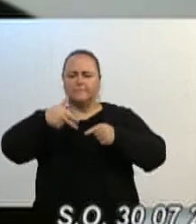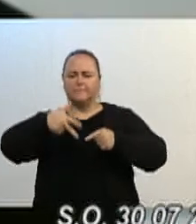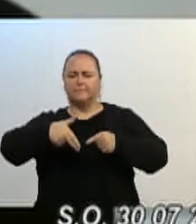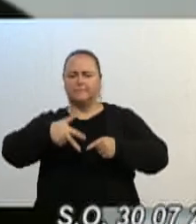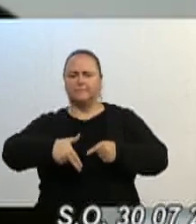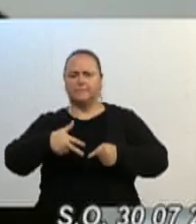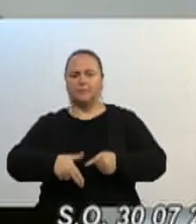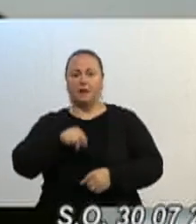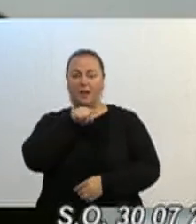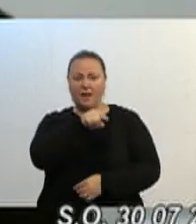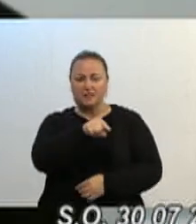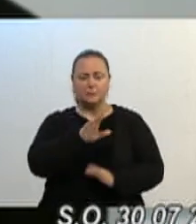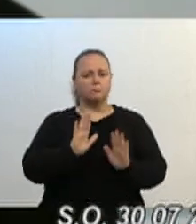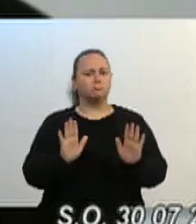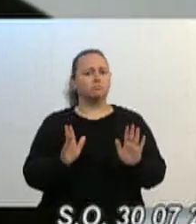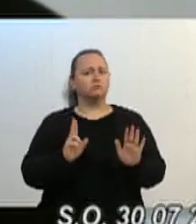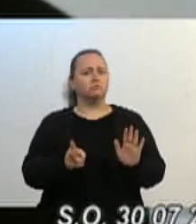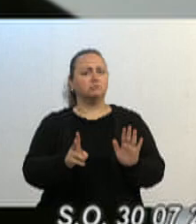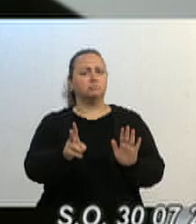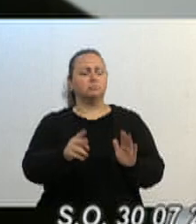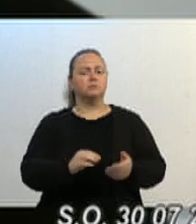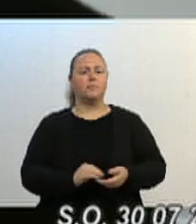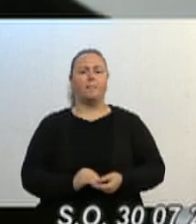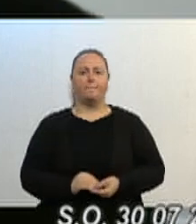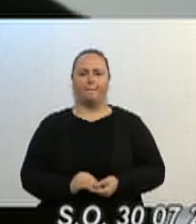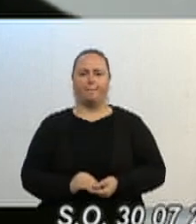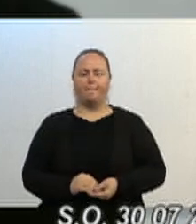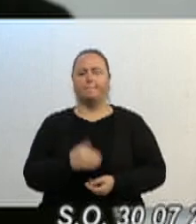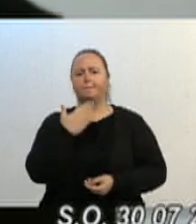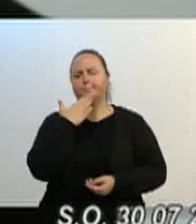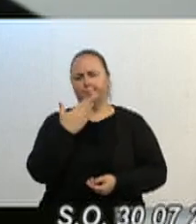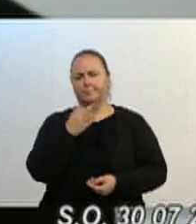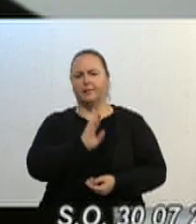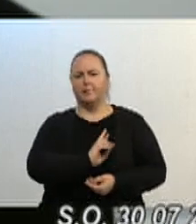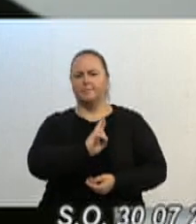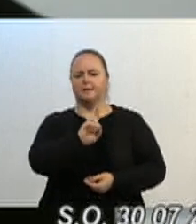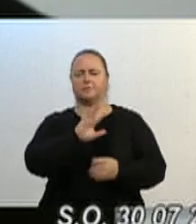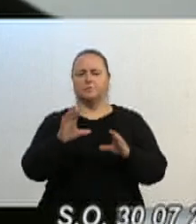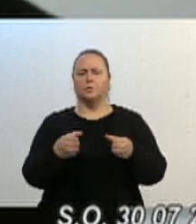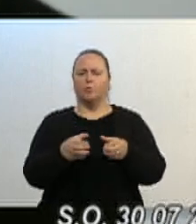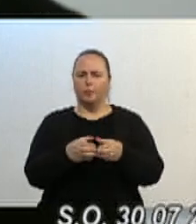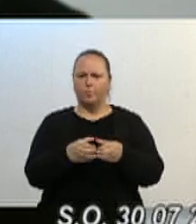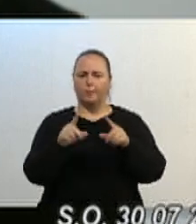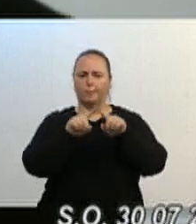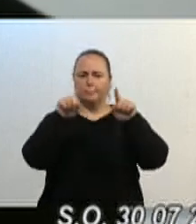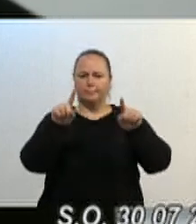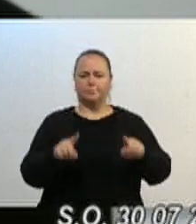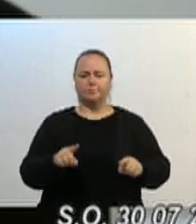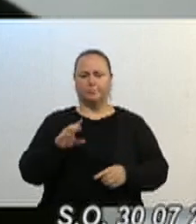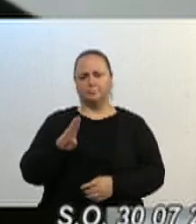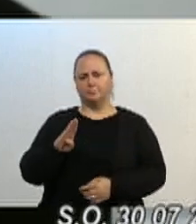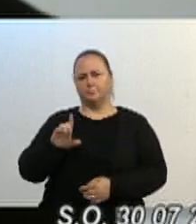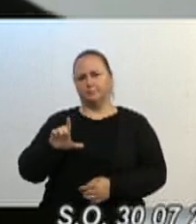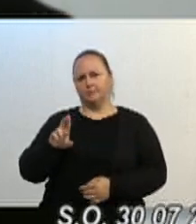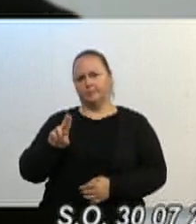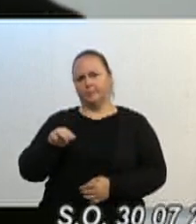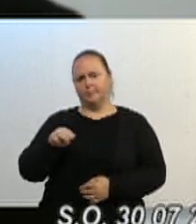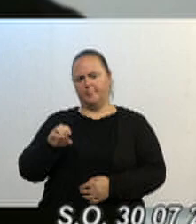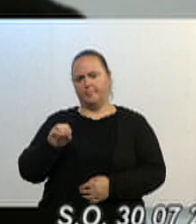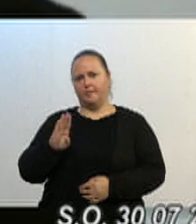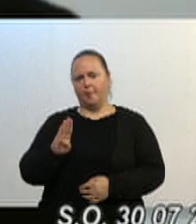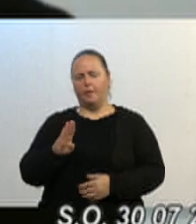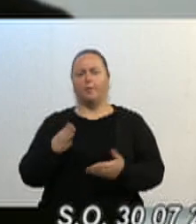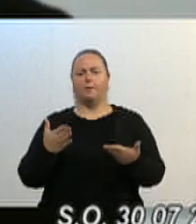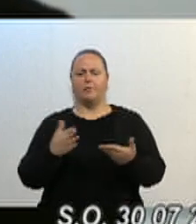essa, infelizmente. Então, eu peço aqui, em nome, em nome dos colaboradores, em nome da população violência,